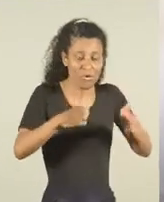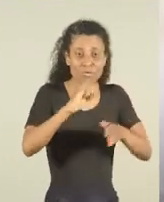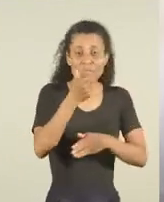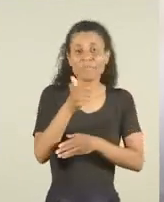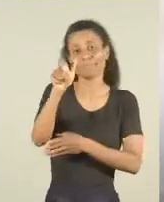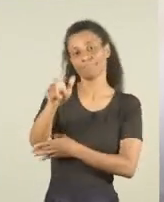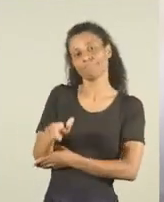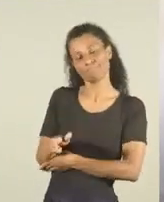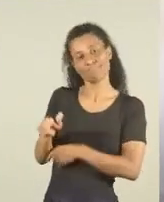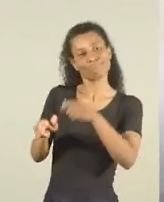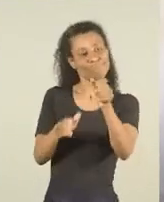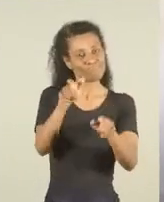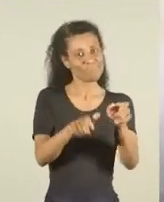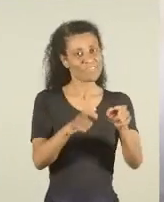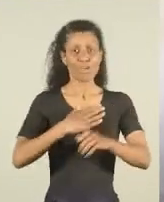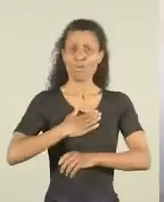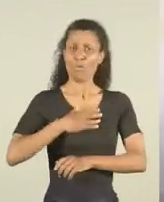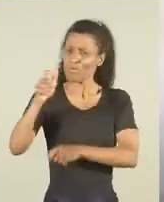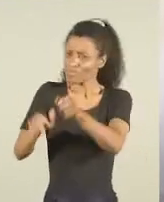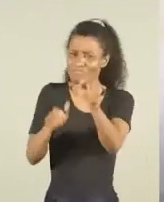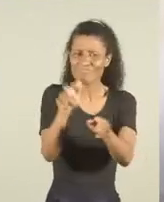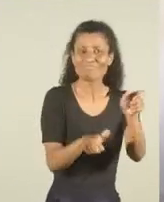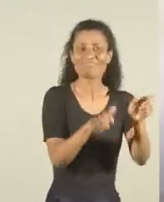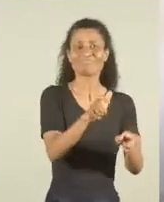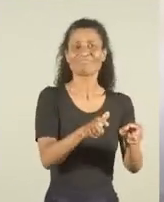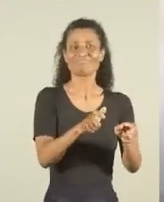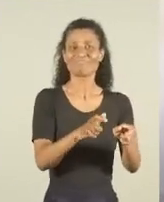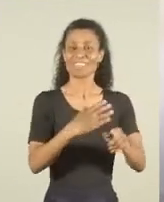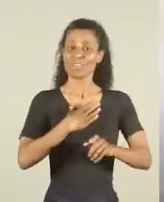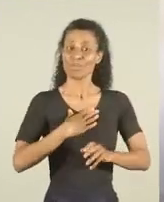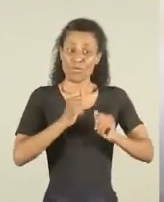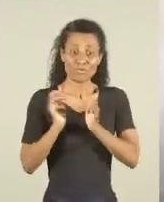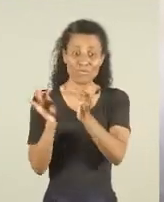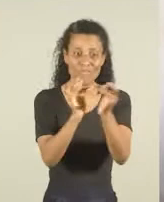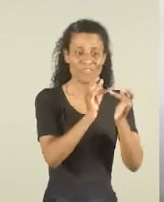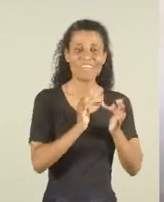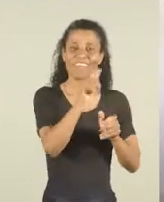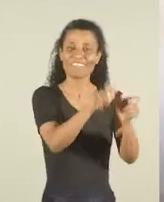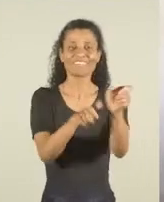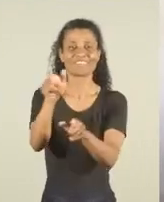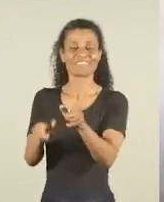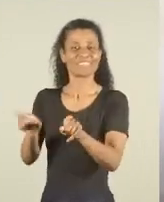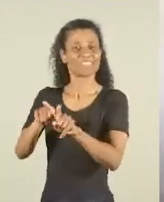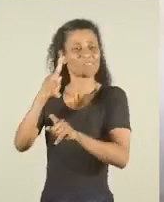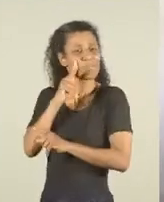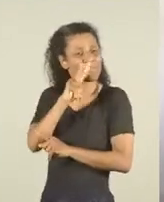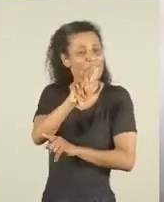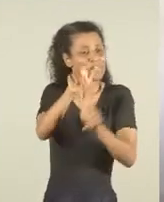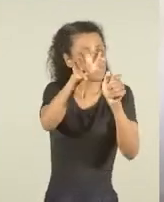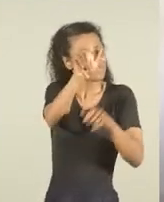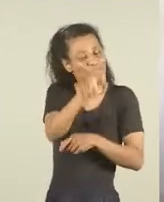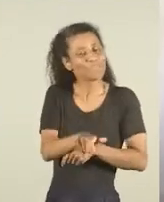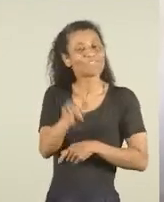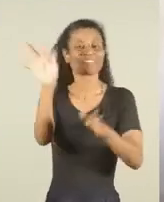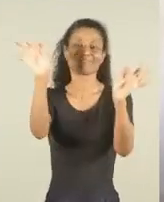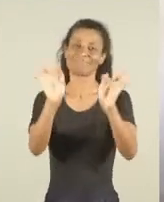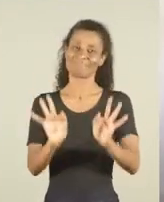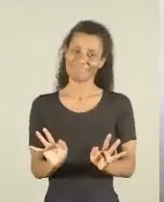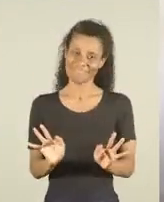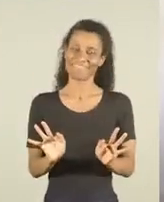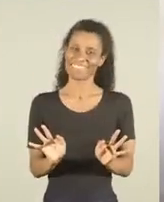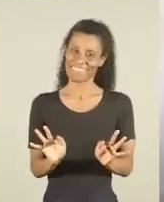-estar das pessoas. Melo gosta de gente, gosta de estar com gente e gosta de ver gente feliz.